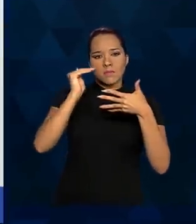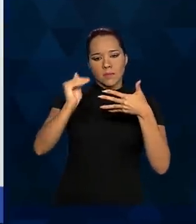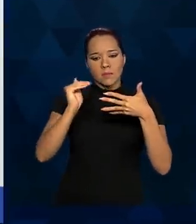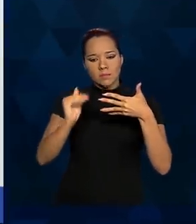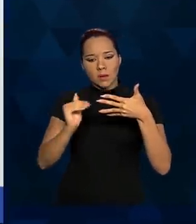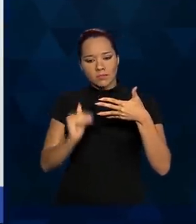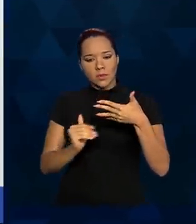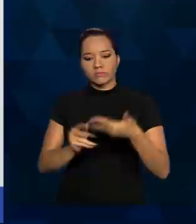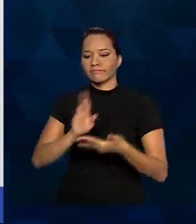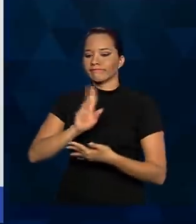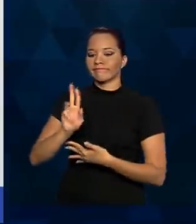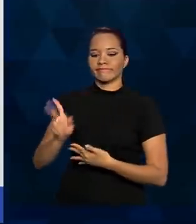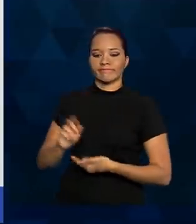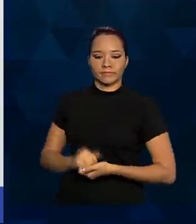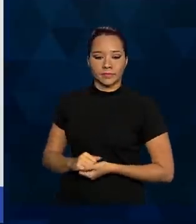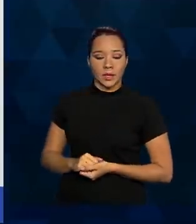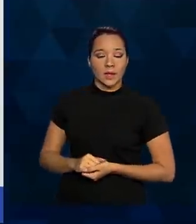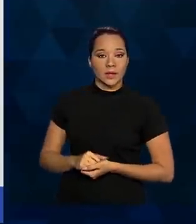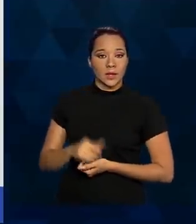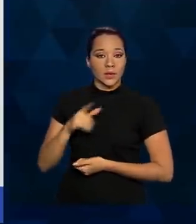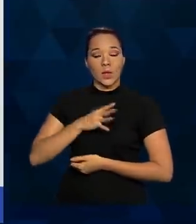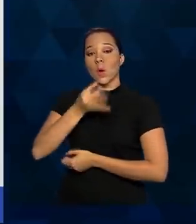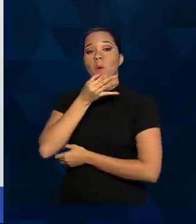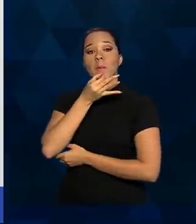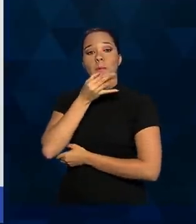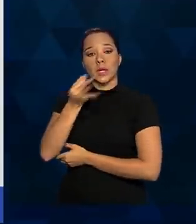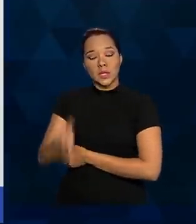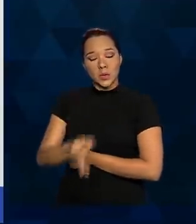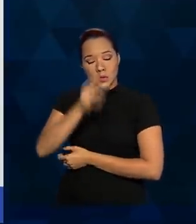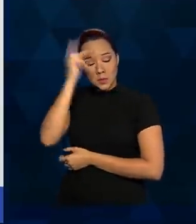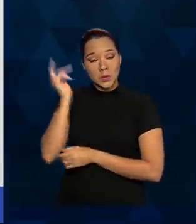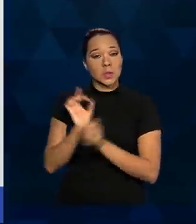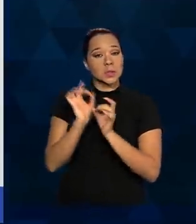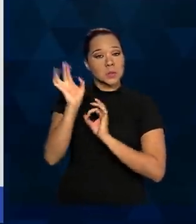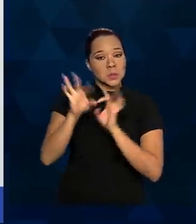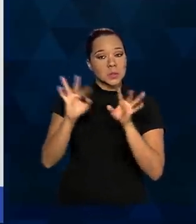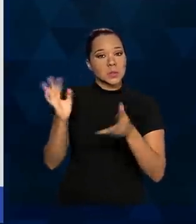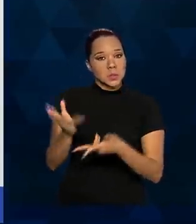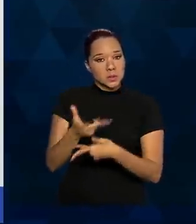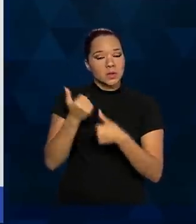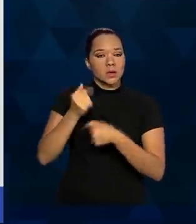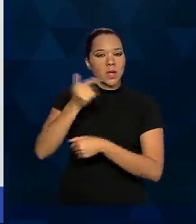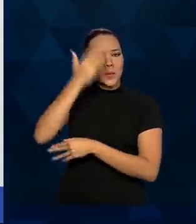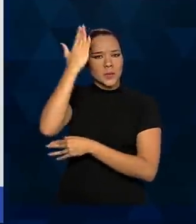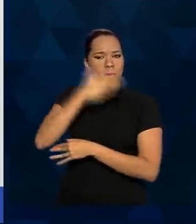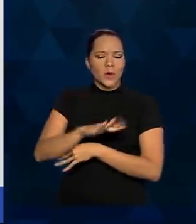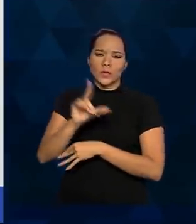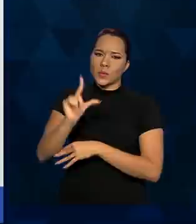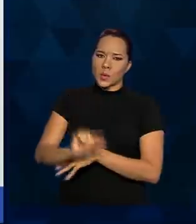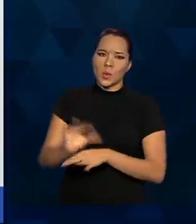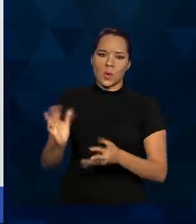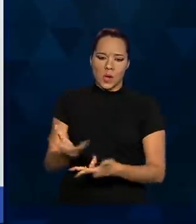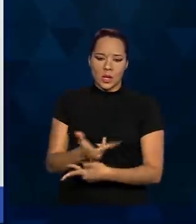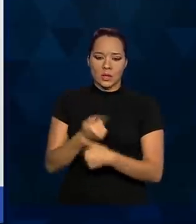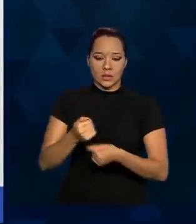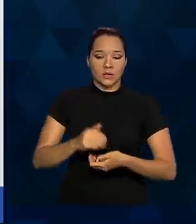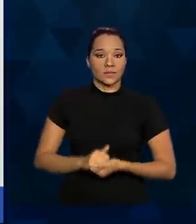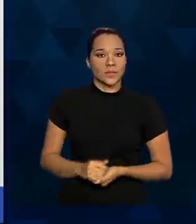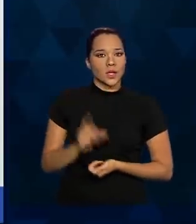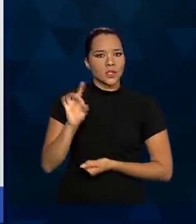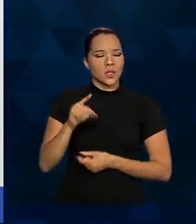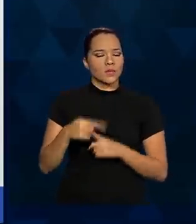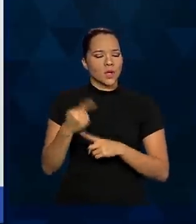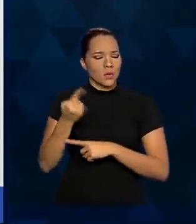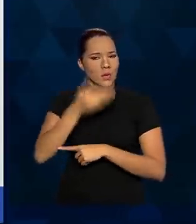diversas formas. Nós temos opinião de especialistas, seria a evidência de menor qualidade. O fato de uma